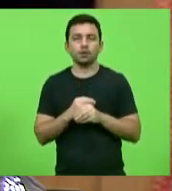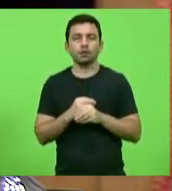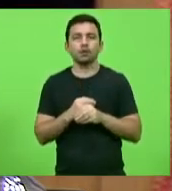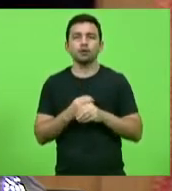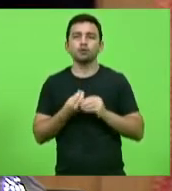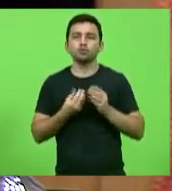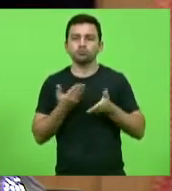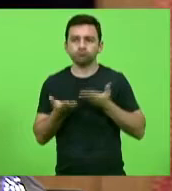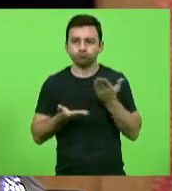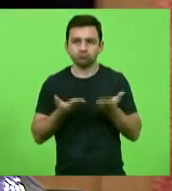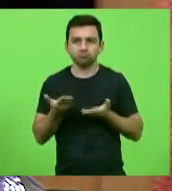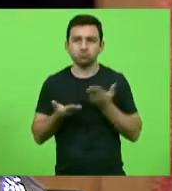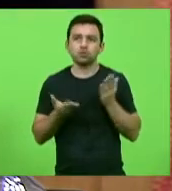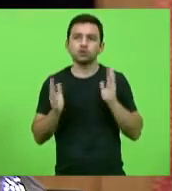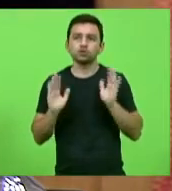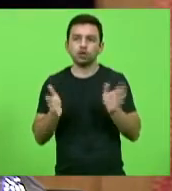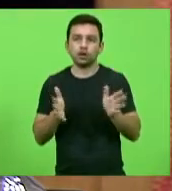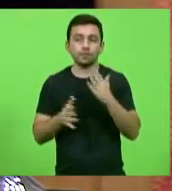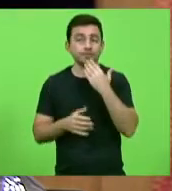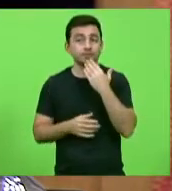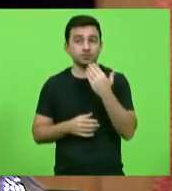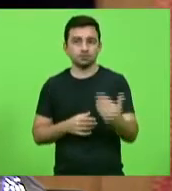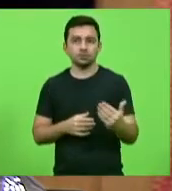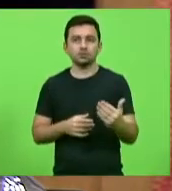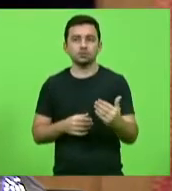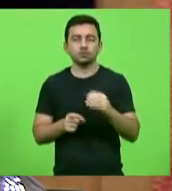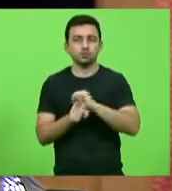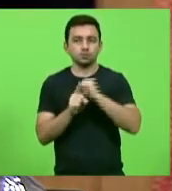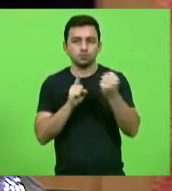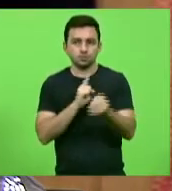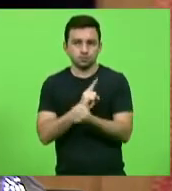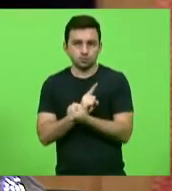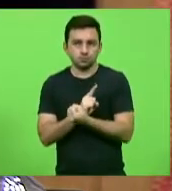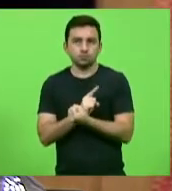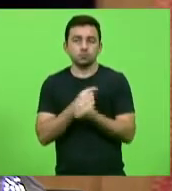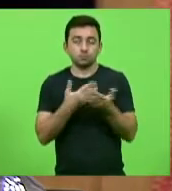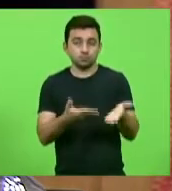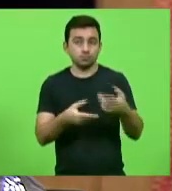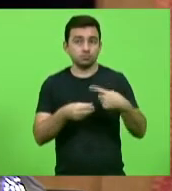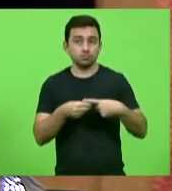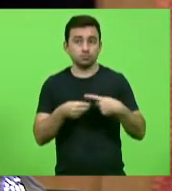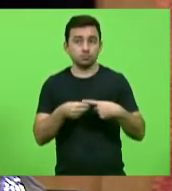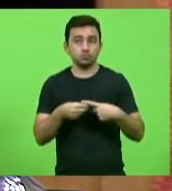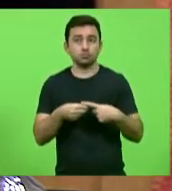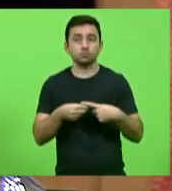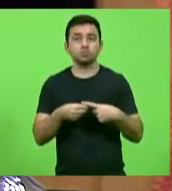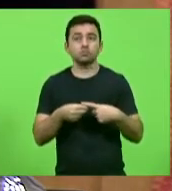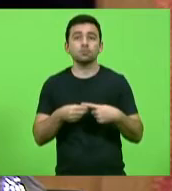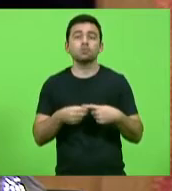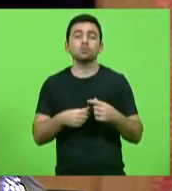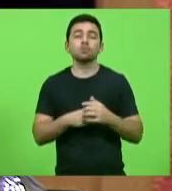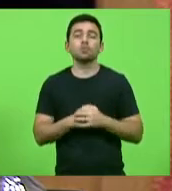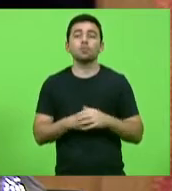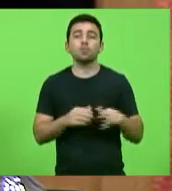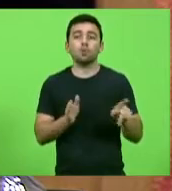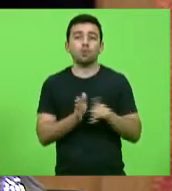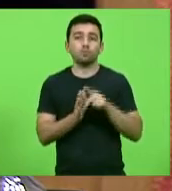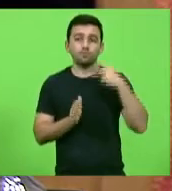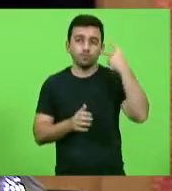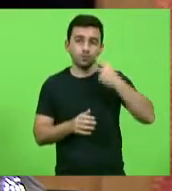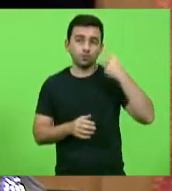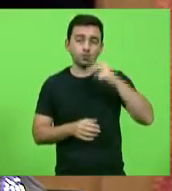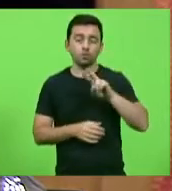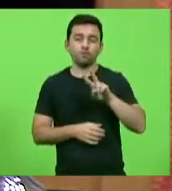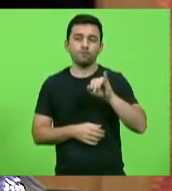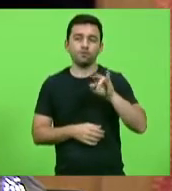atendemos uma reivindicação da comunidade Bom Jesus do Oeste, através do vereador